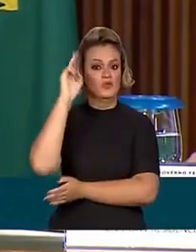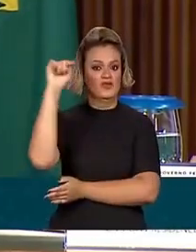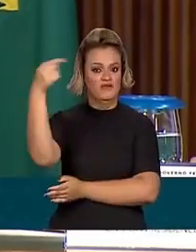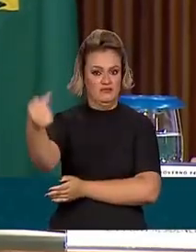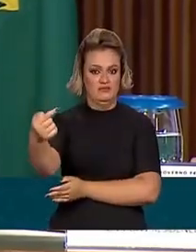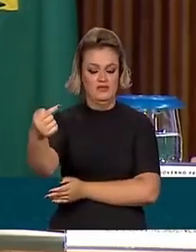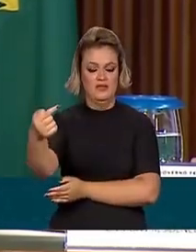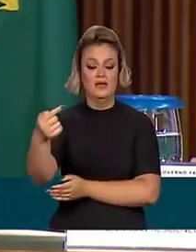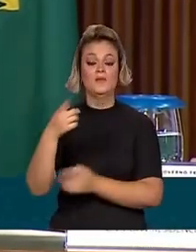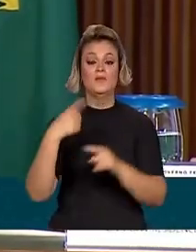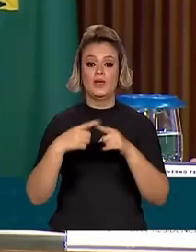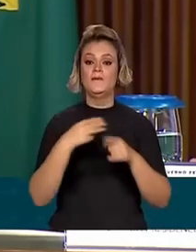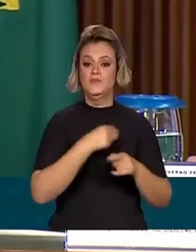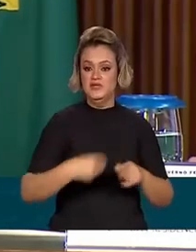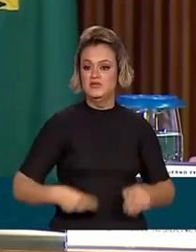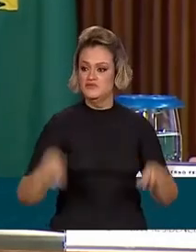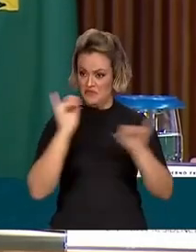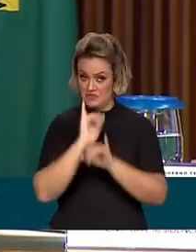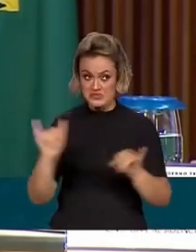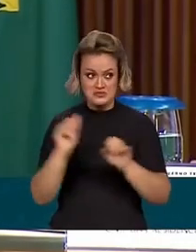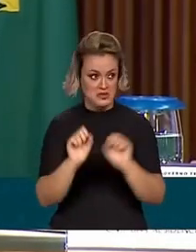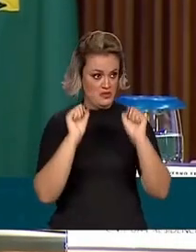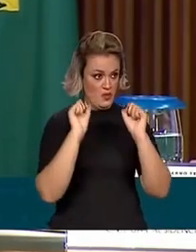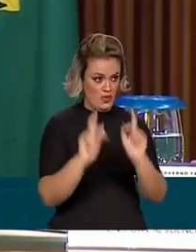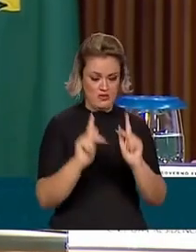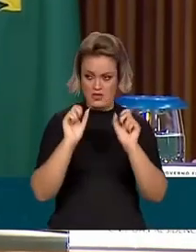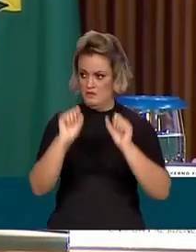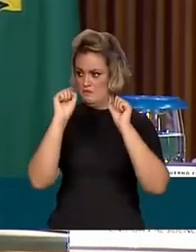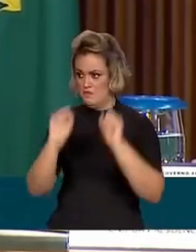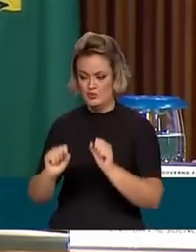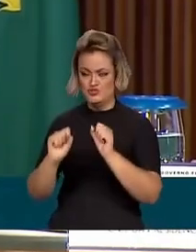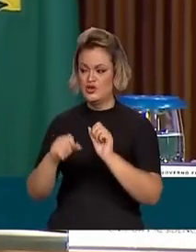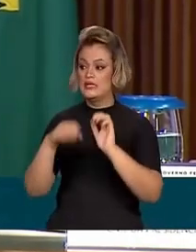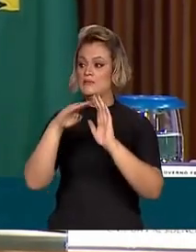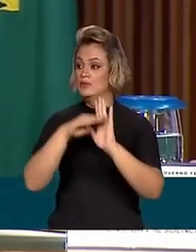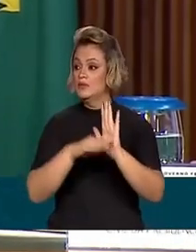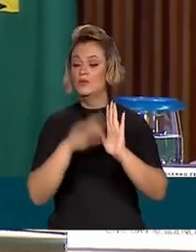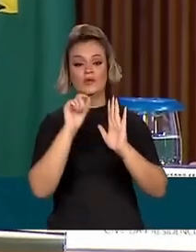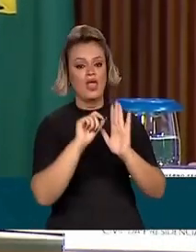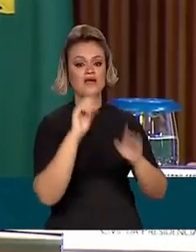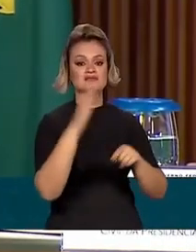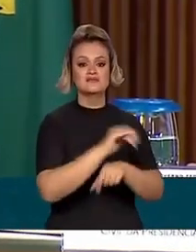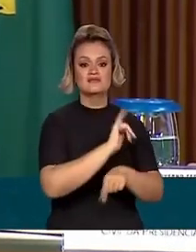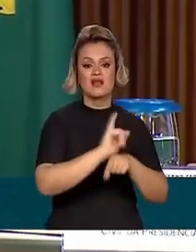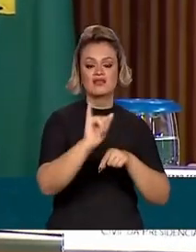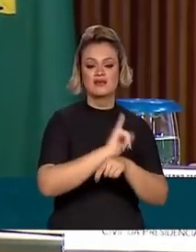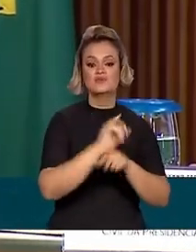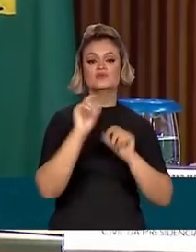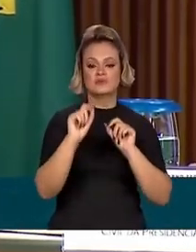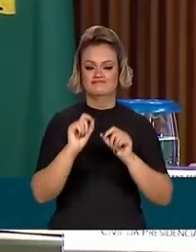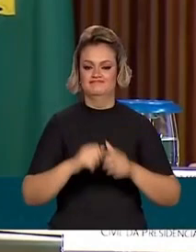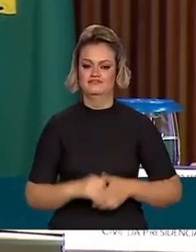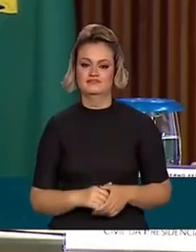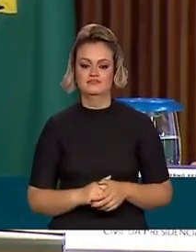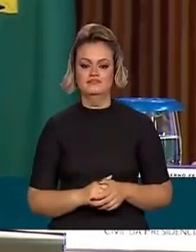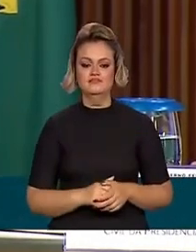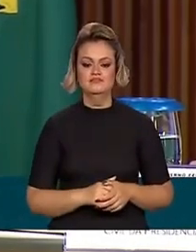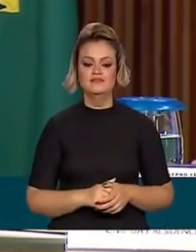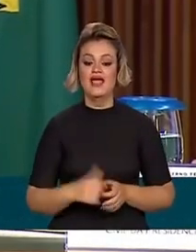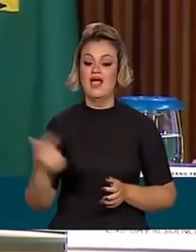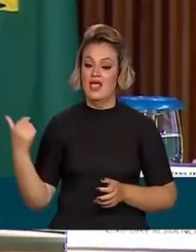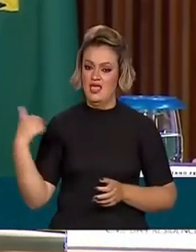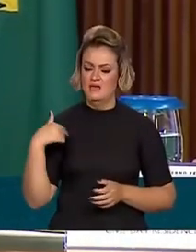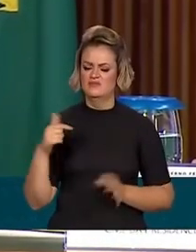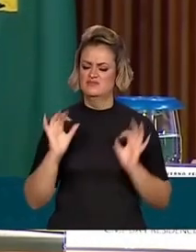-feira, quando os ministros anunciarem o plano de trabalho para depois dos 100 dias. Eu